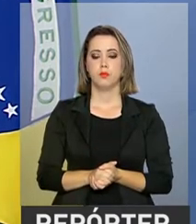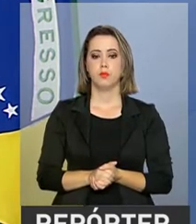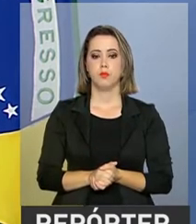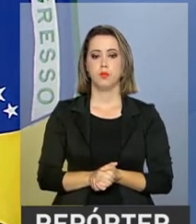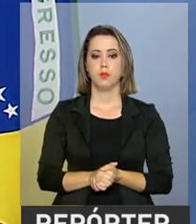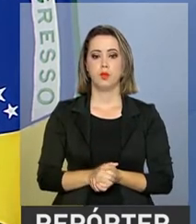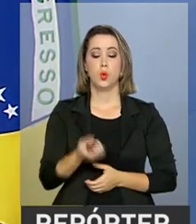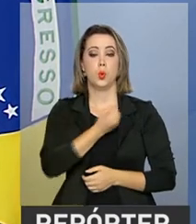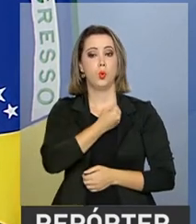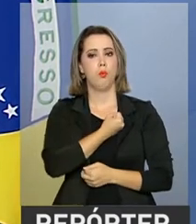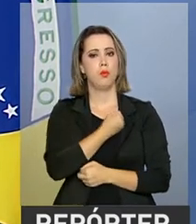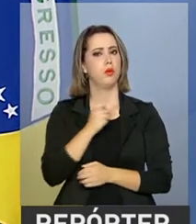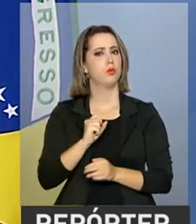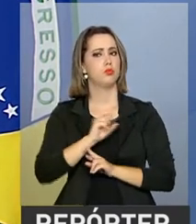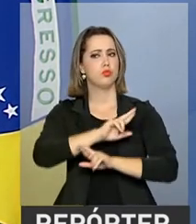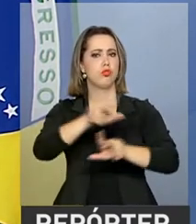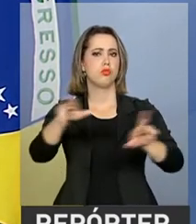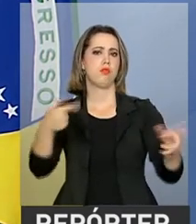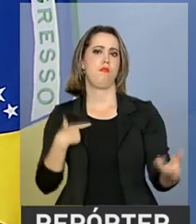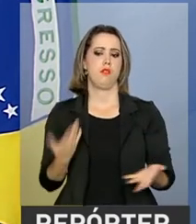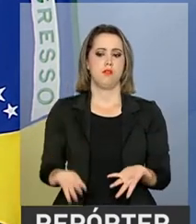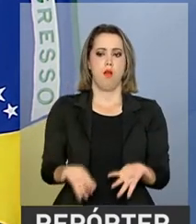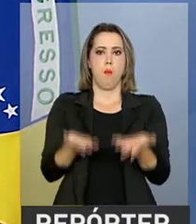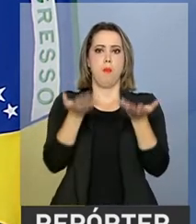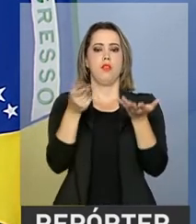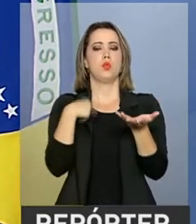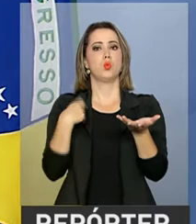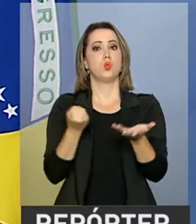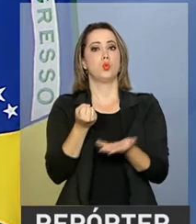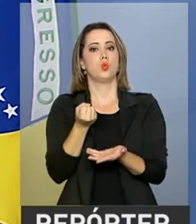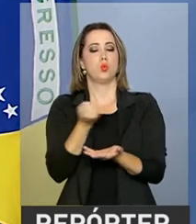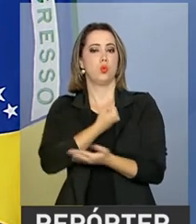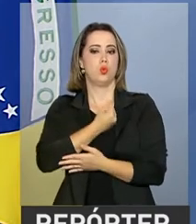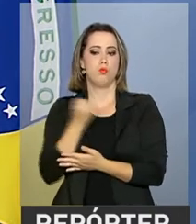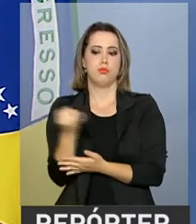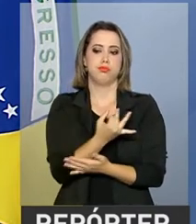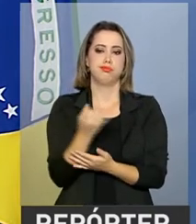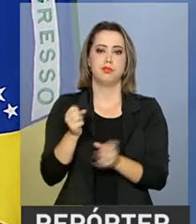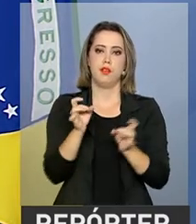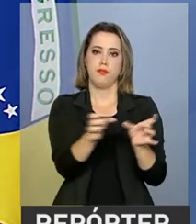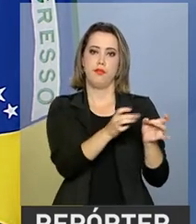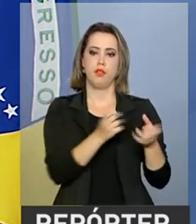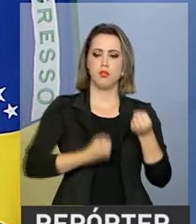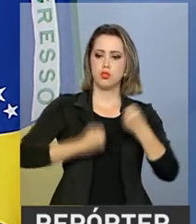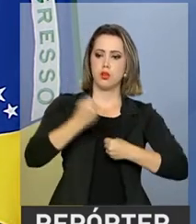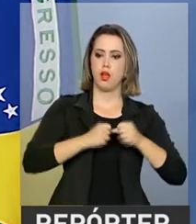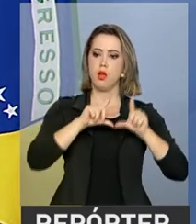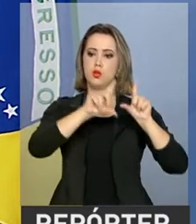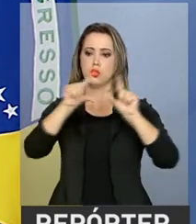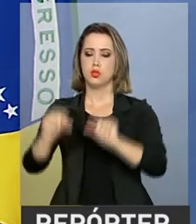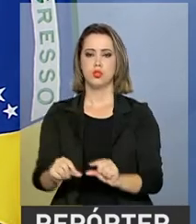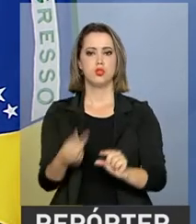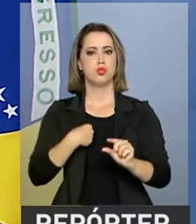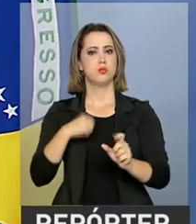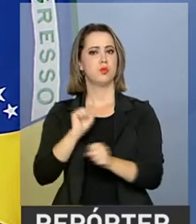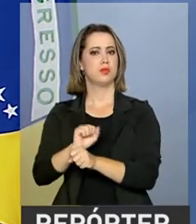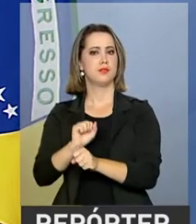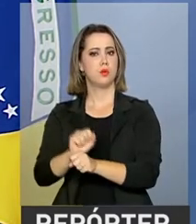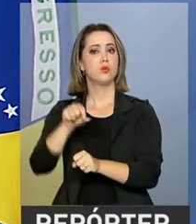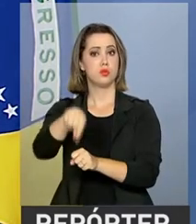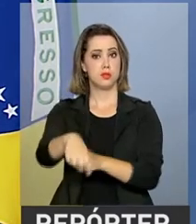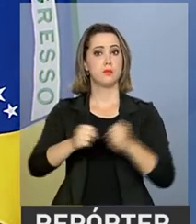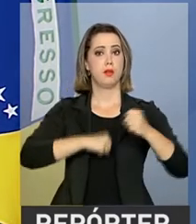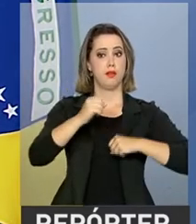Indicadores como aumento na venda de veículos automotores, a diminuição nos estoques das empresas, a melhora já